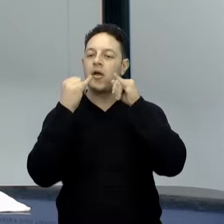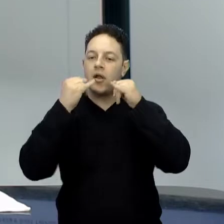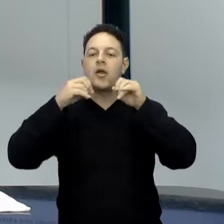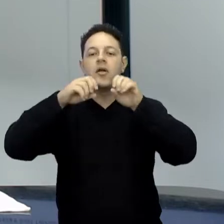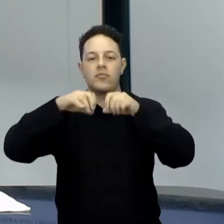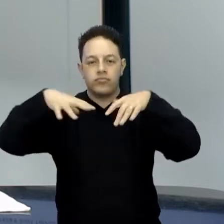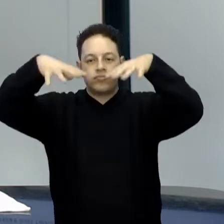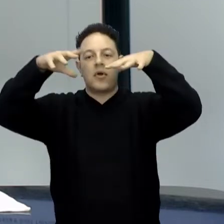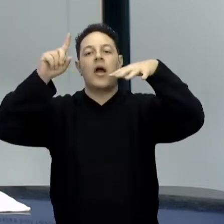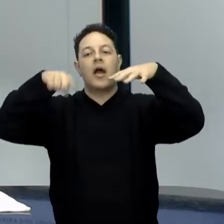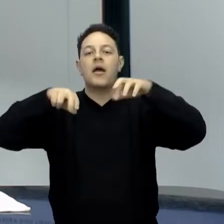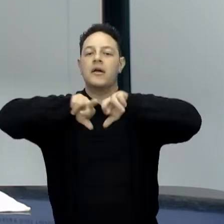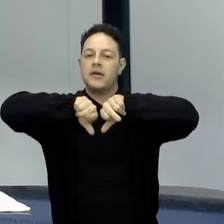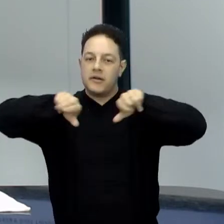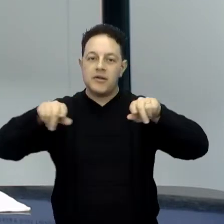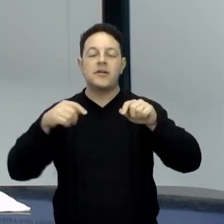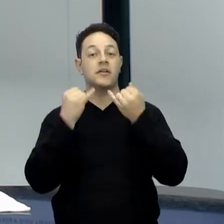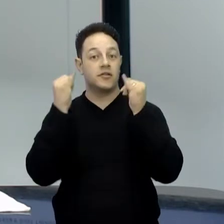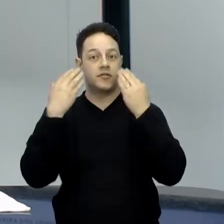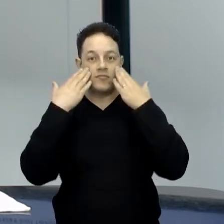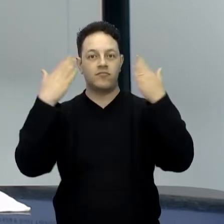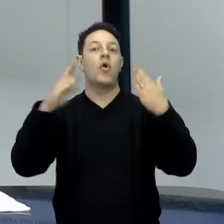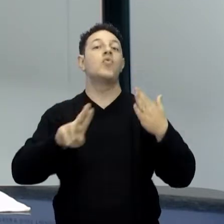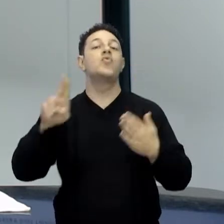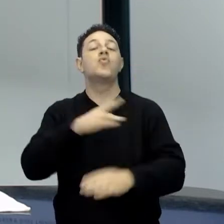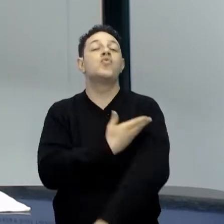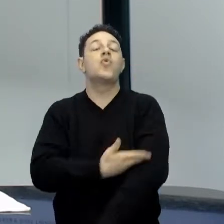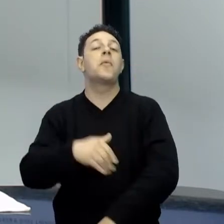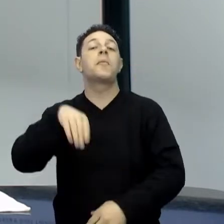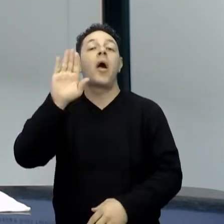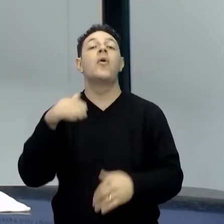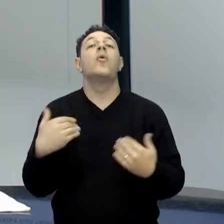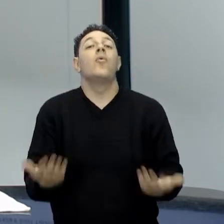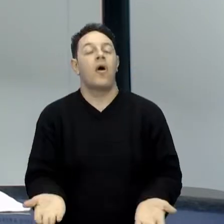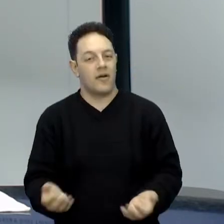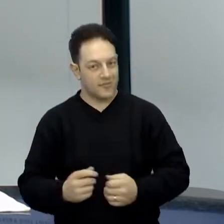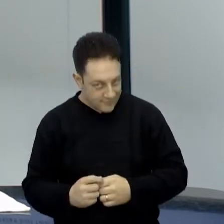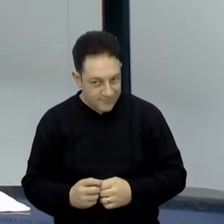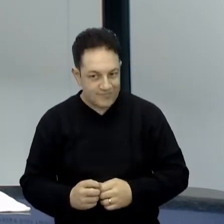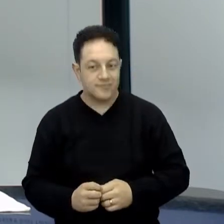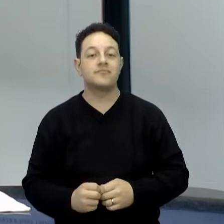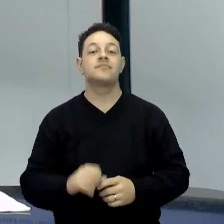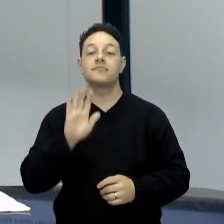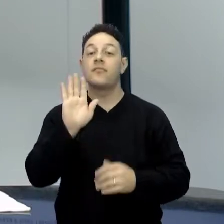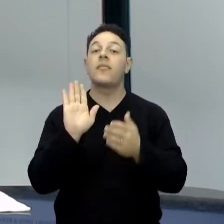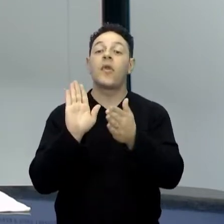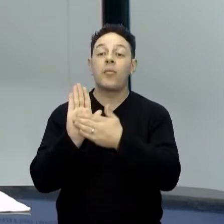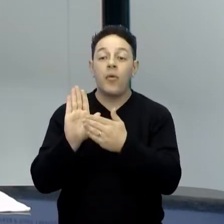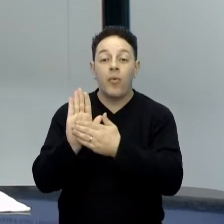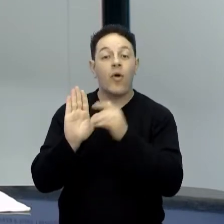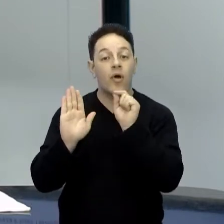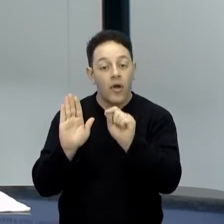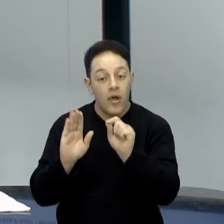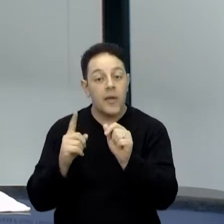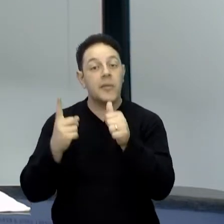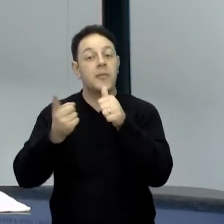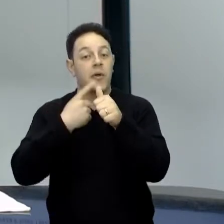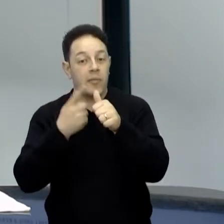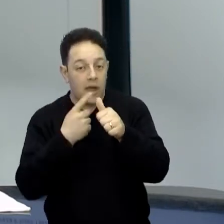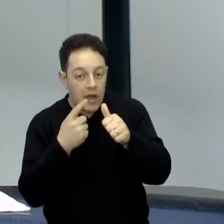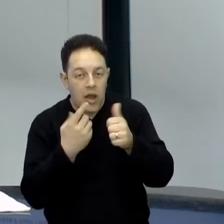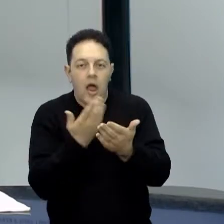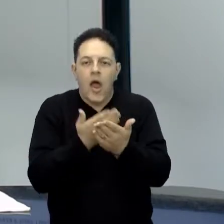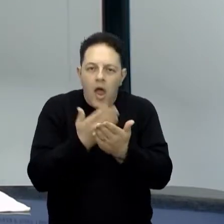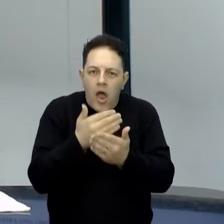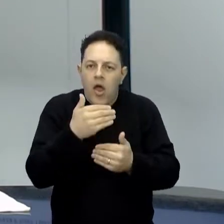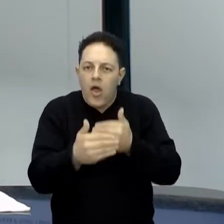que é a manifestação energética que a gente mais utiliza, tá certo? Então, a proposta é, vamos primeiramente nessas primeiras